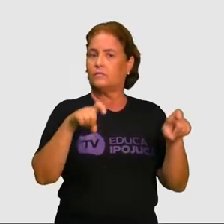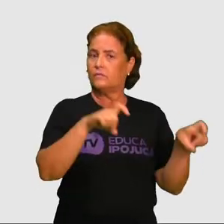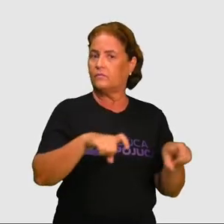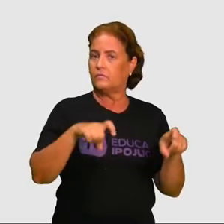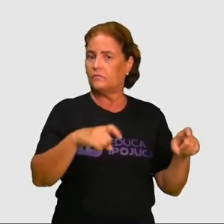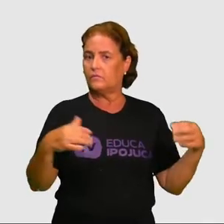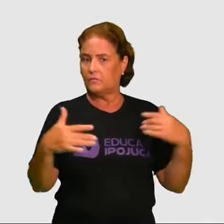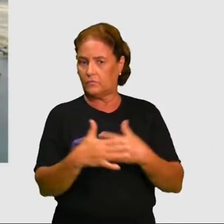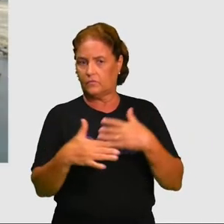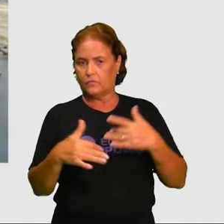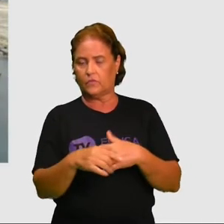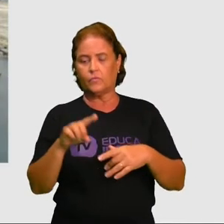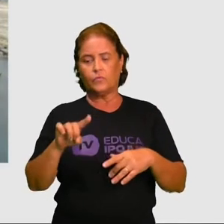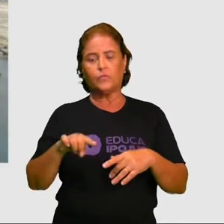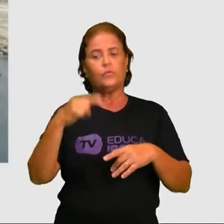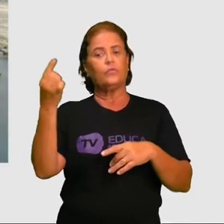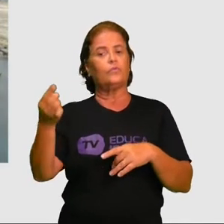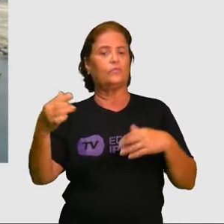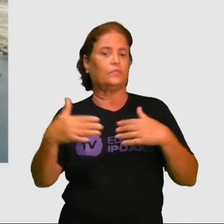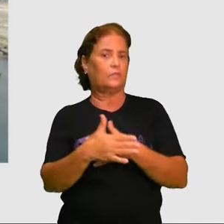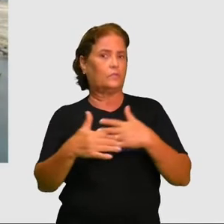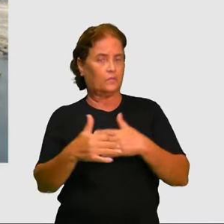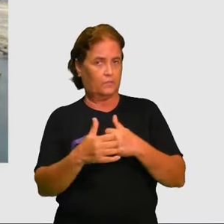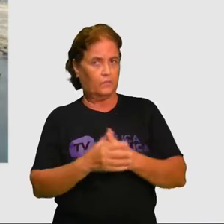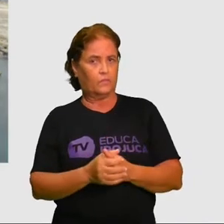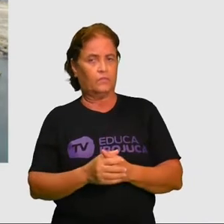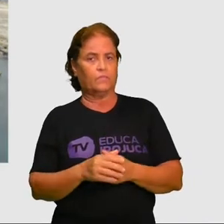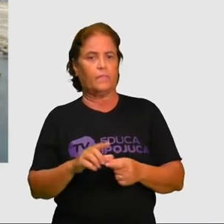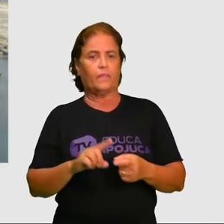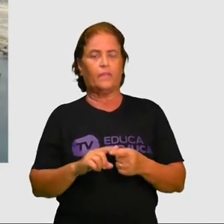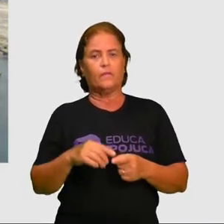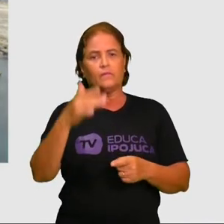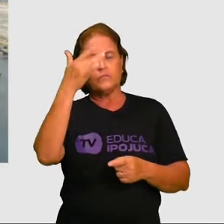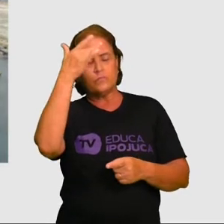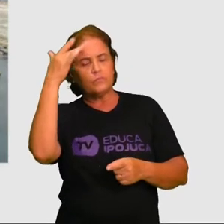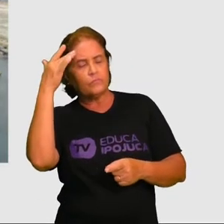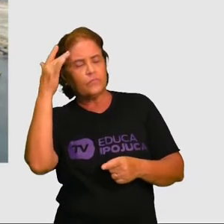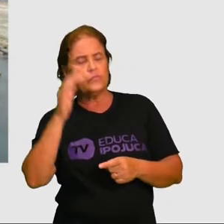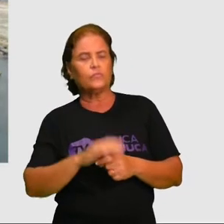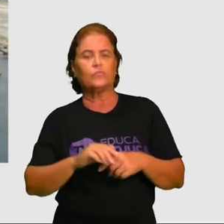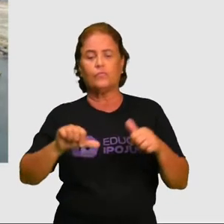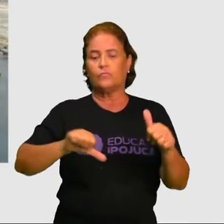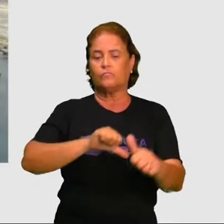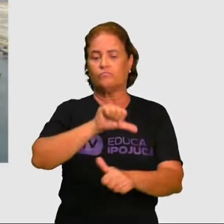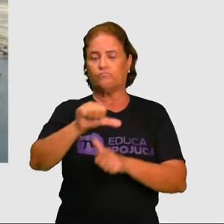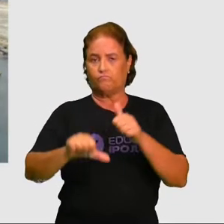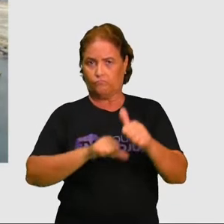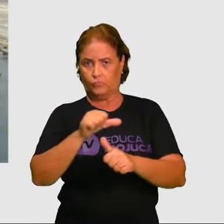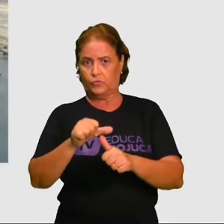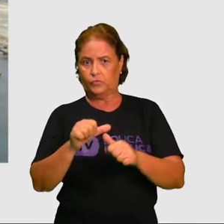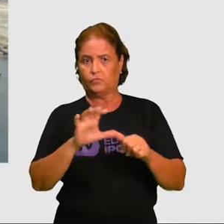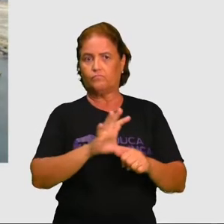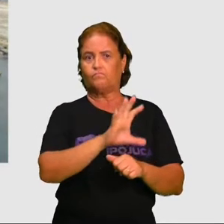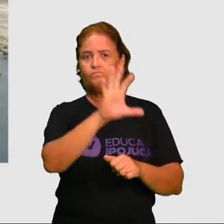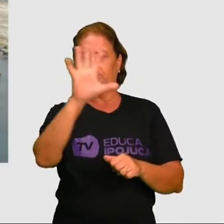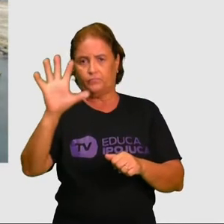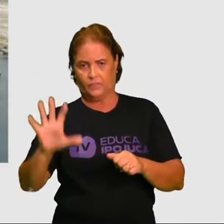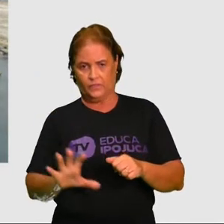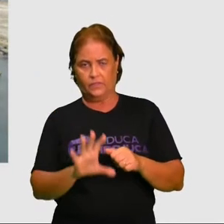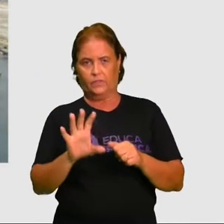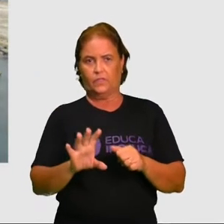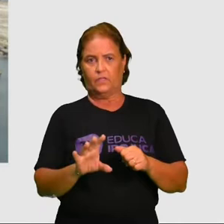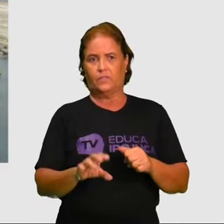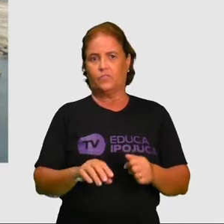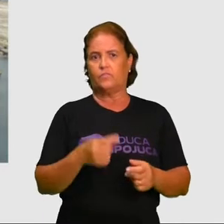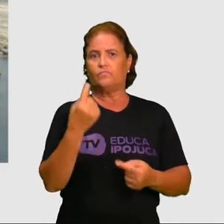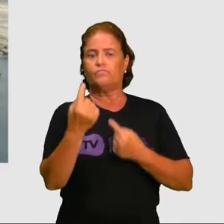rede urbana. O ser humano transforma a paisagem. Algumas transformações das paisagens são